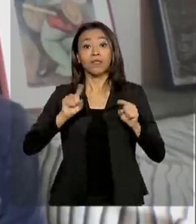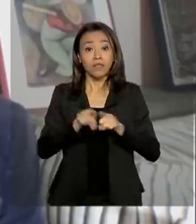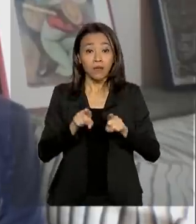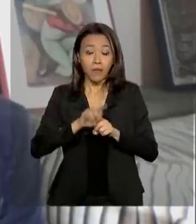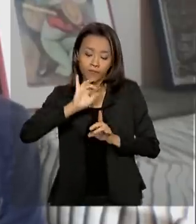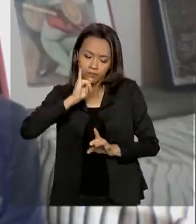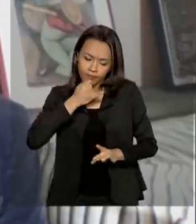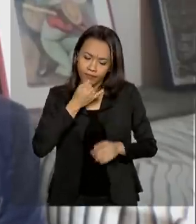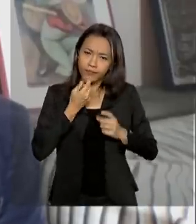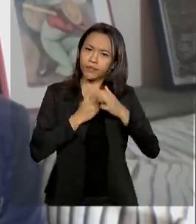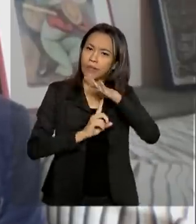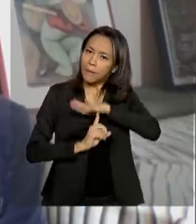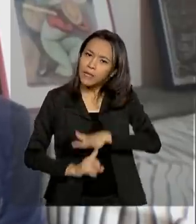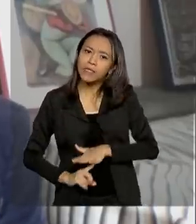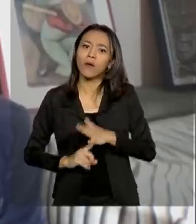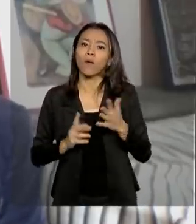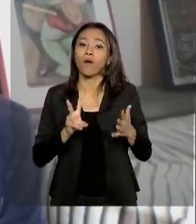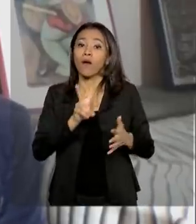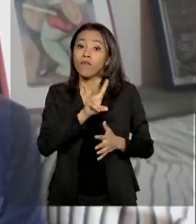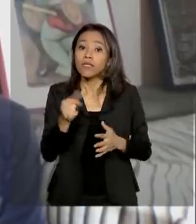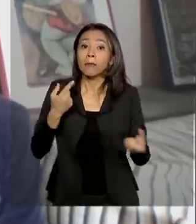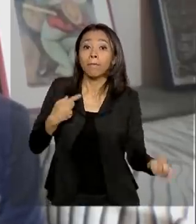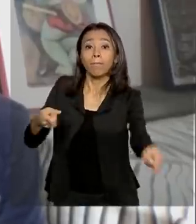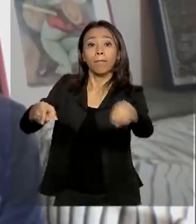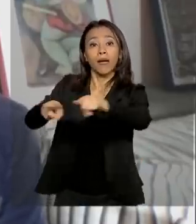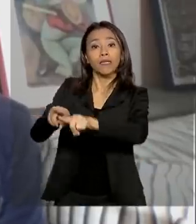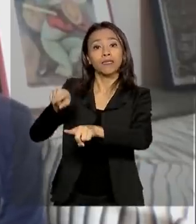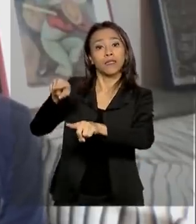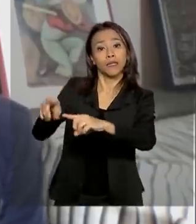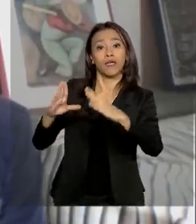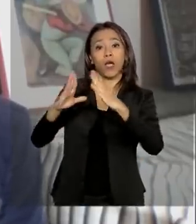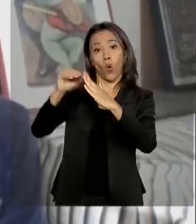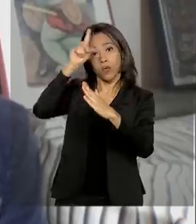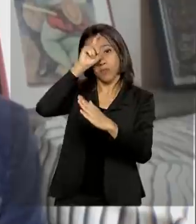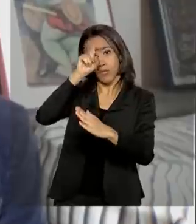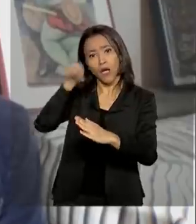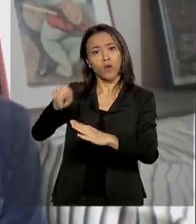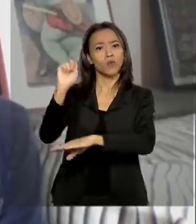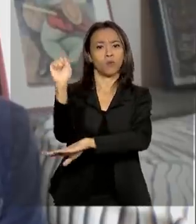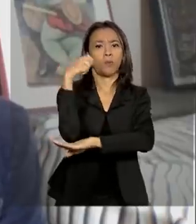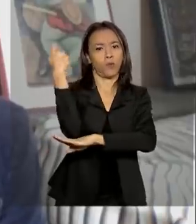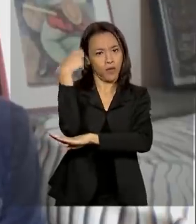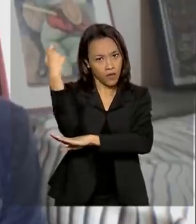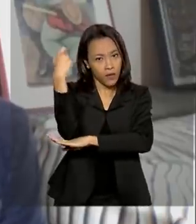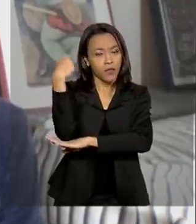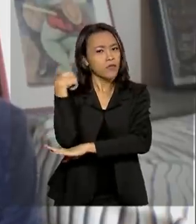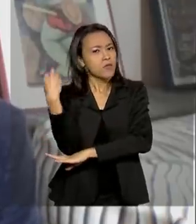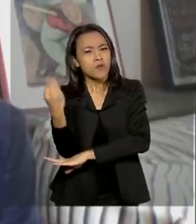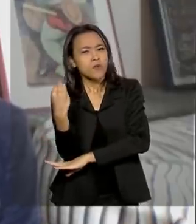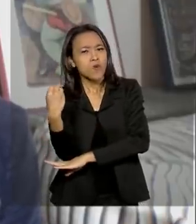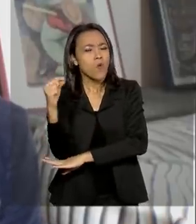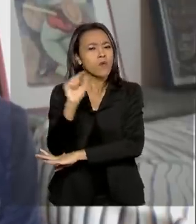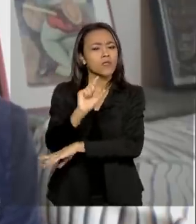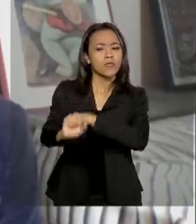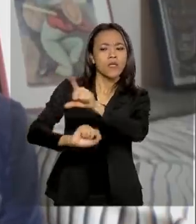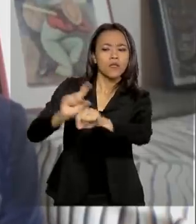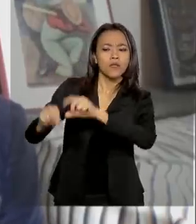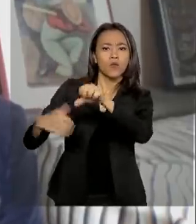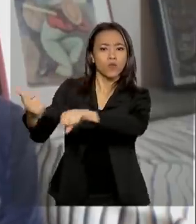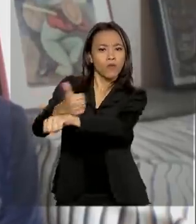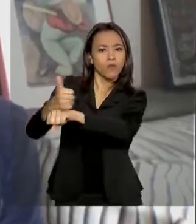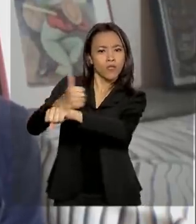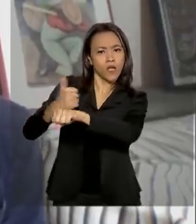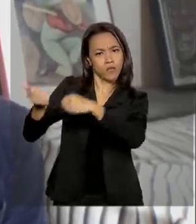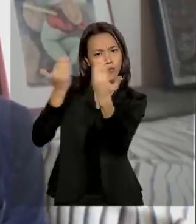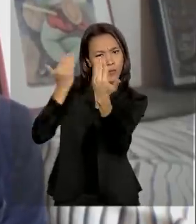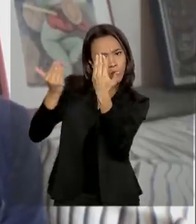será realizado em parceria com o Hospital das Clínicas de Porto Alegre e a seleção dos profissionais de psicologia e psiquiatria será